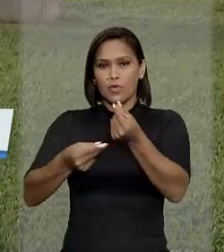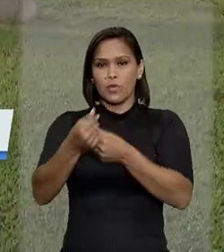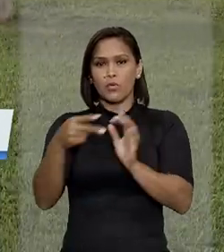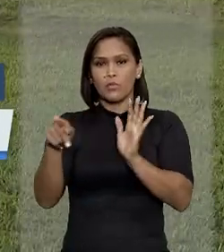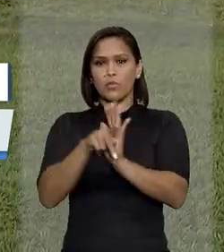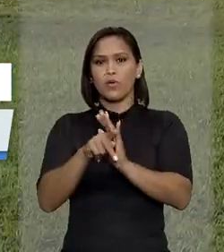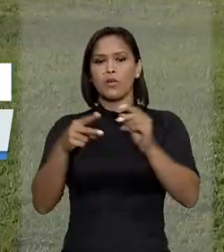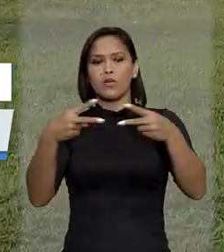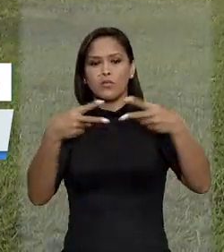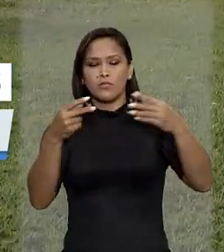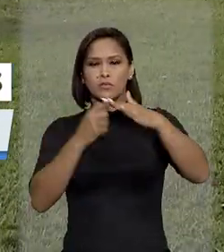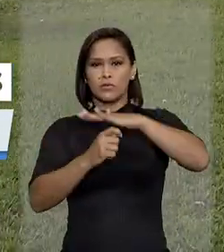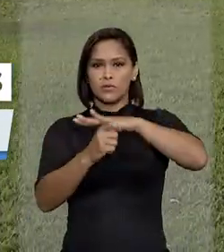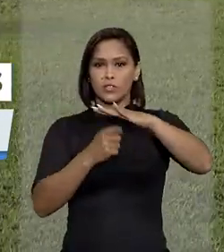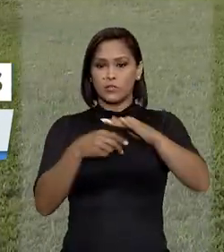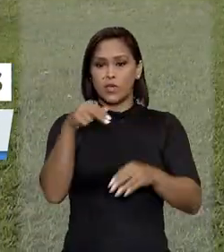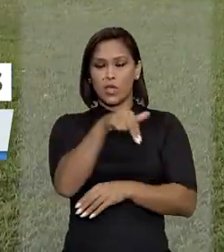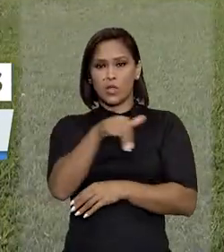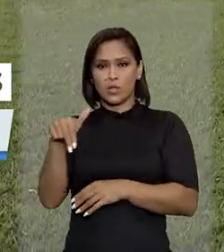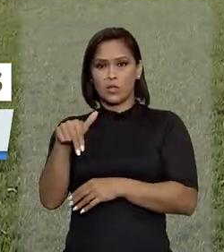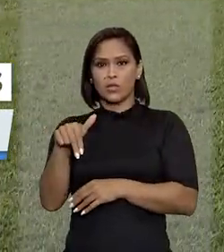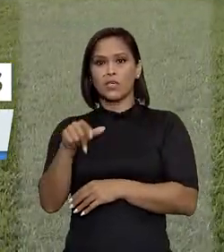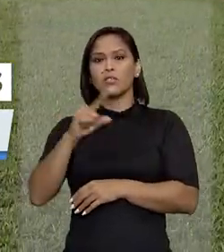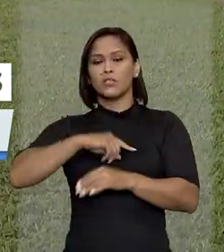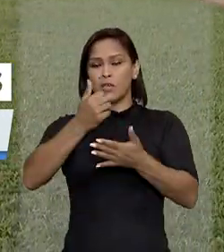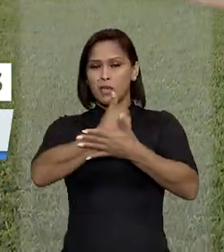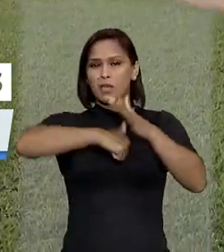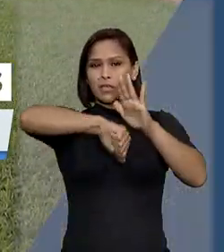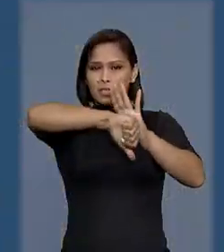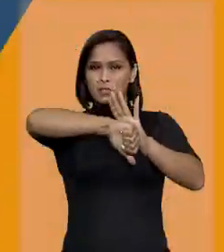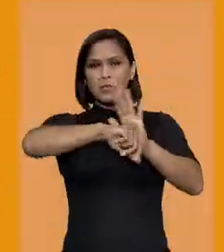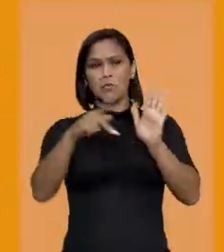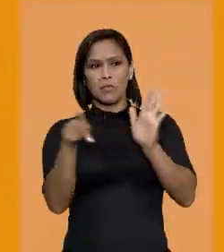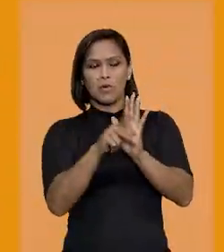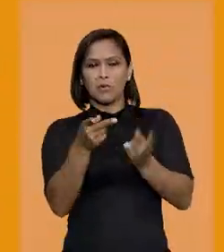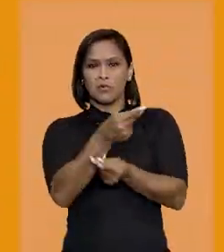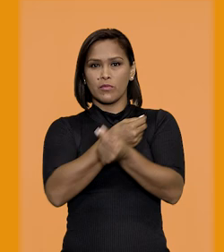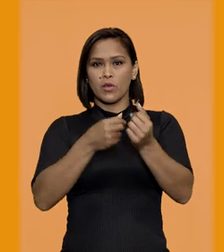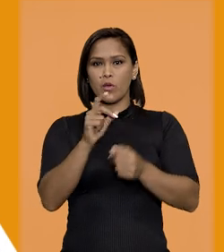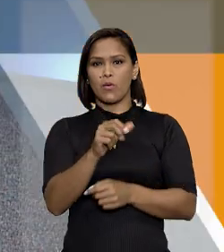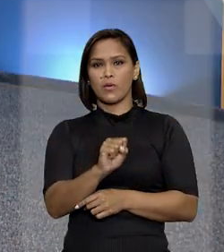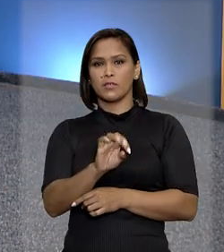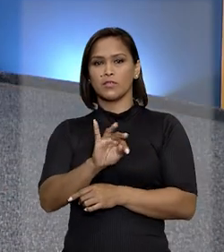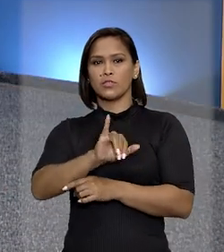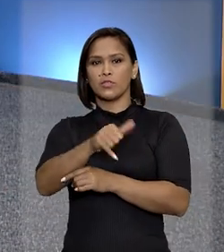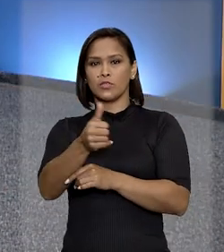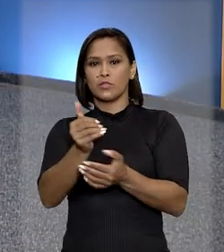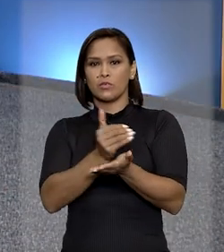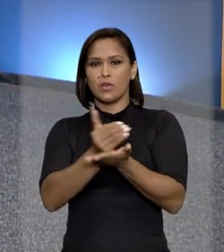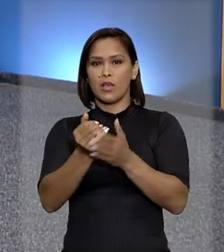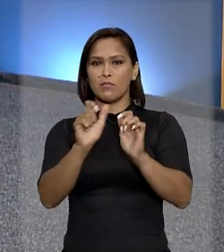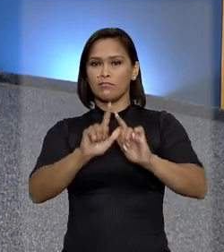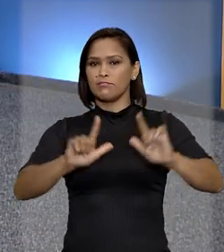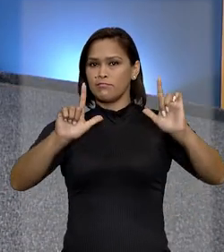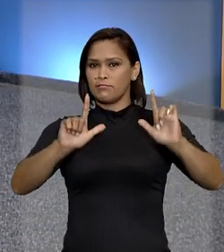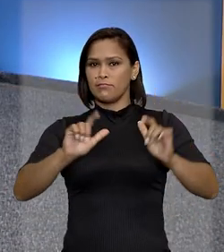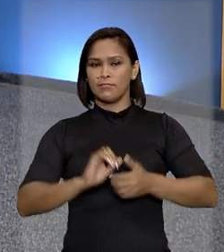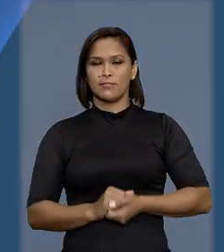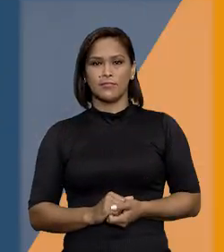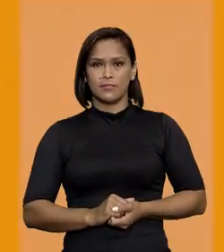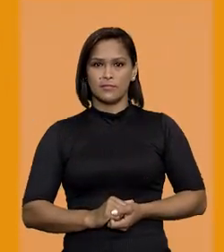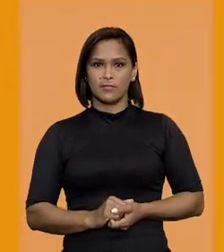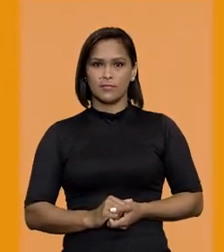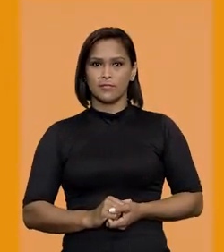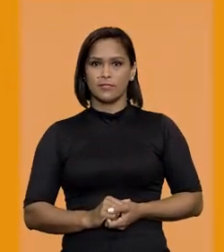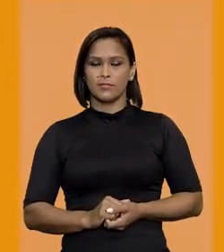no uso de recursos do Fundo de Investimentos do Nordeste é crime financeiro. O STJ Notícias começa agora.